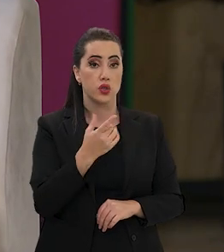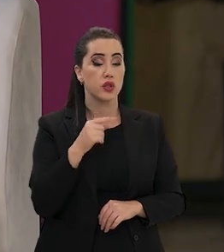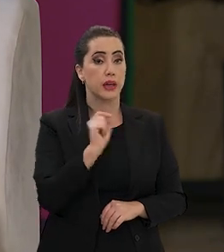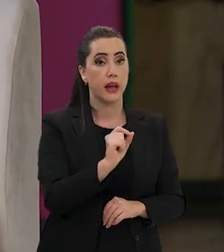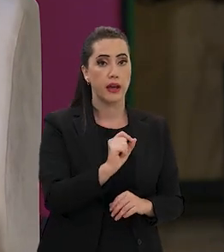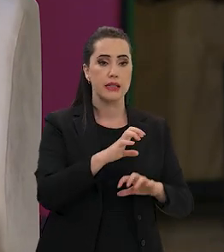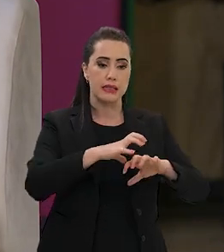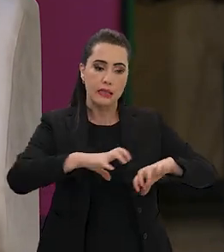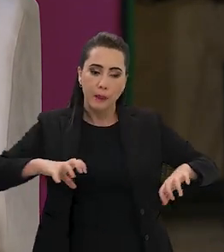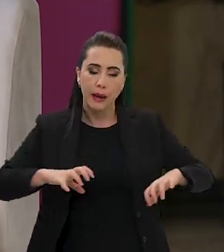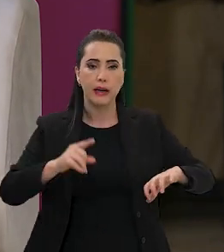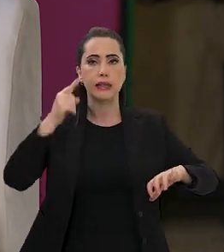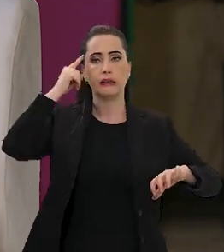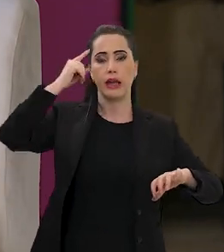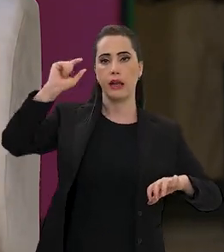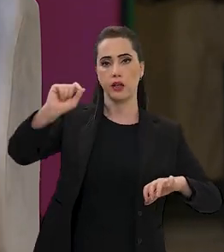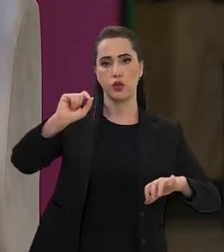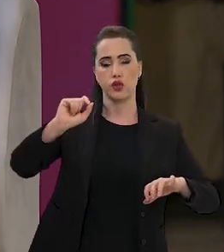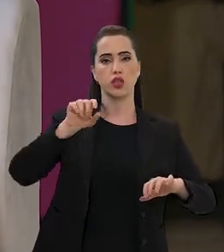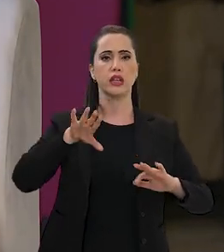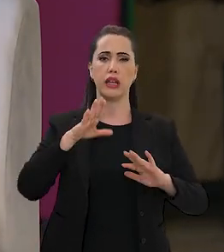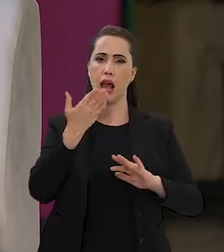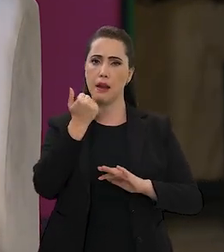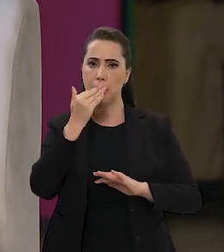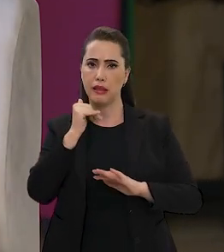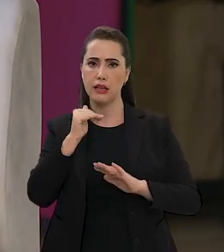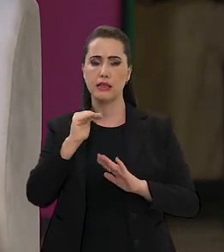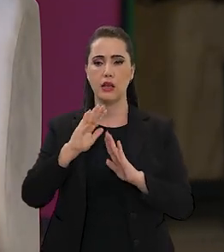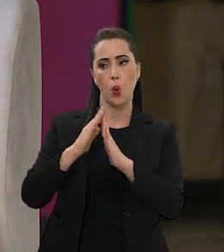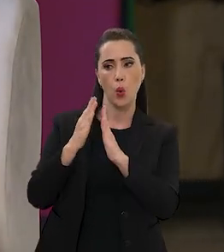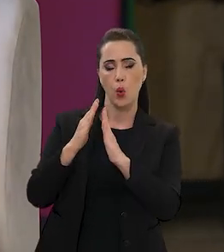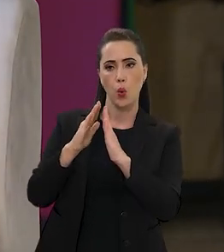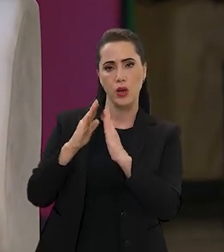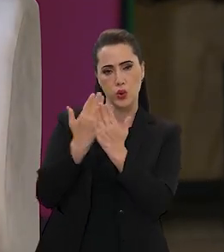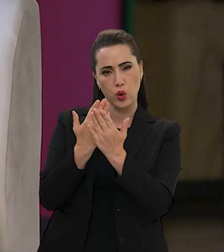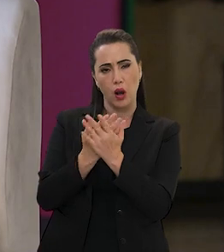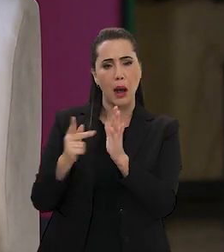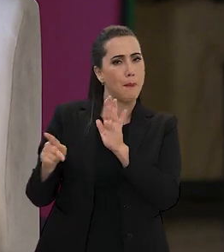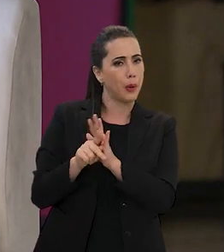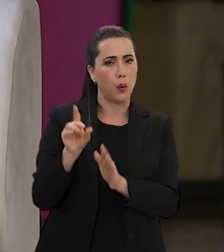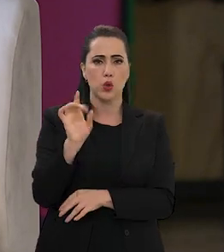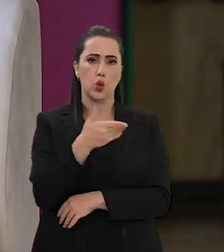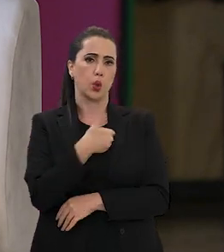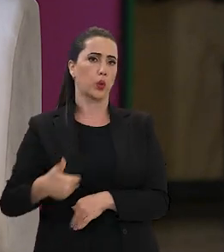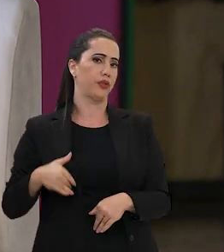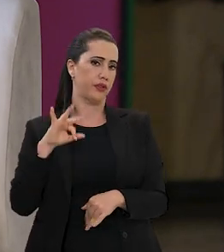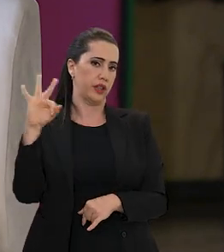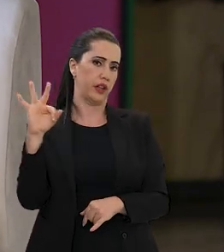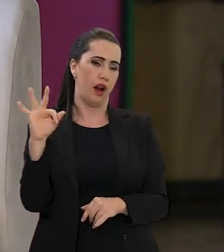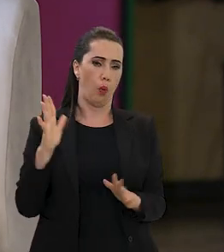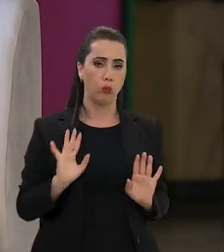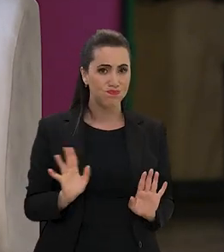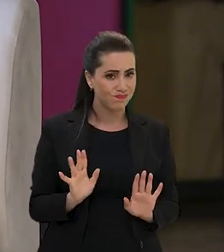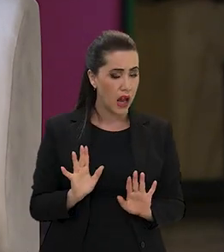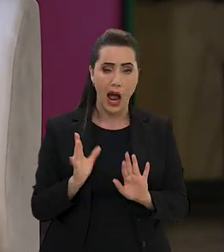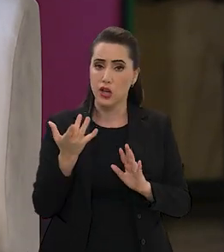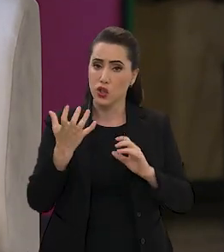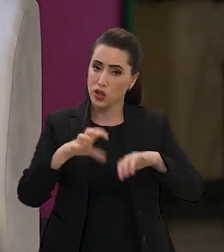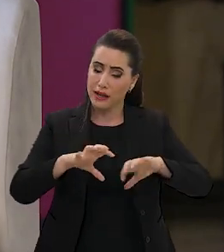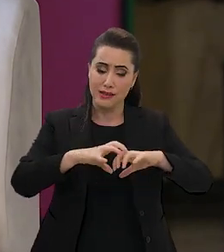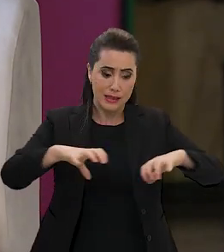essa noção de que a alimentação escolar é um programa do governo federal. Quando é aquela coisa que eu diria,